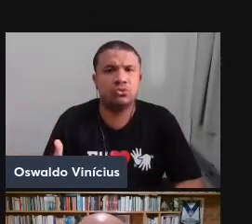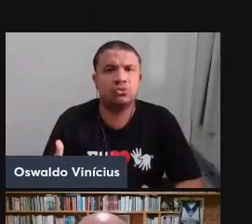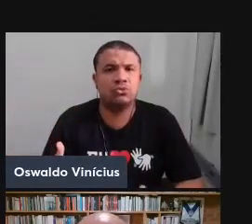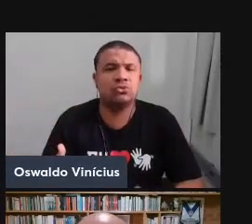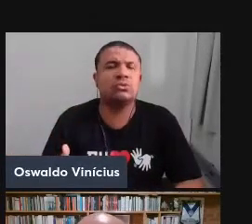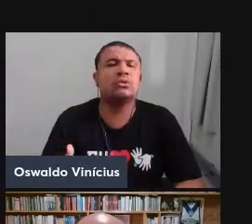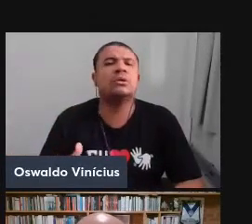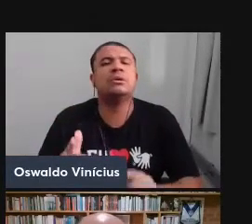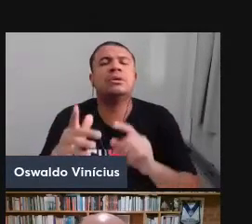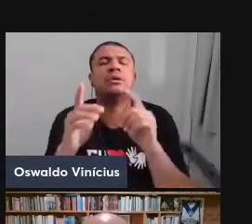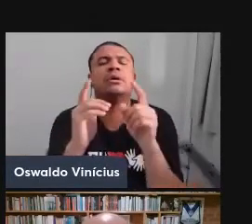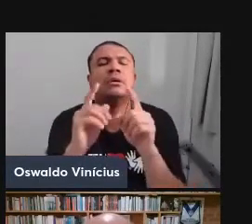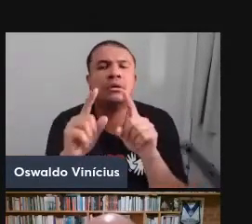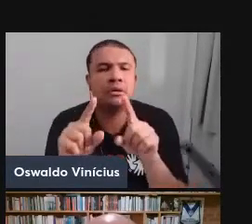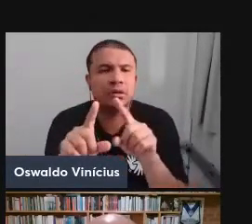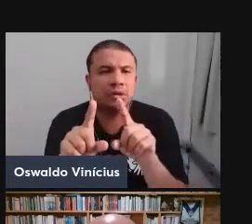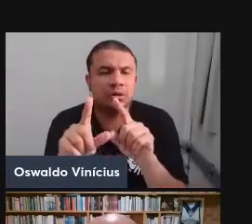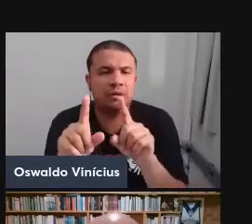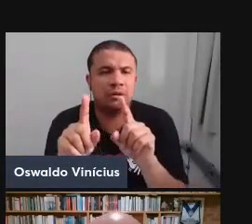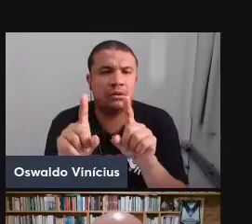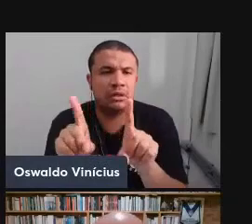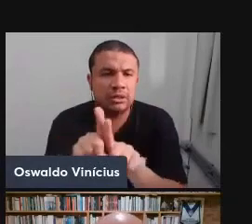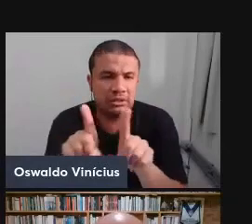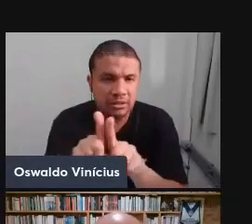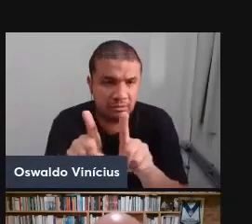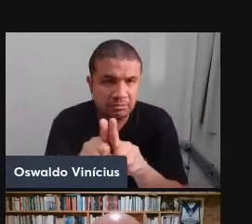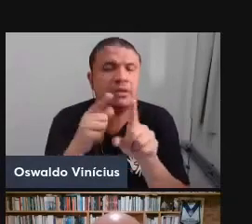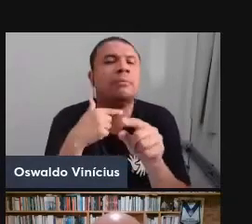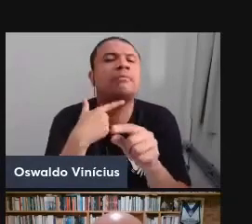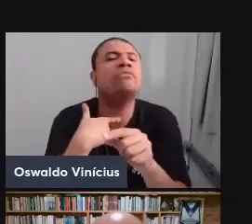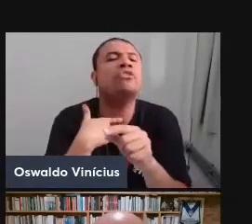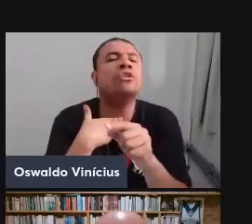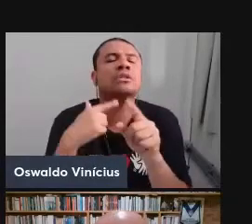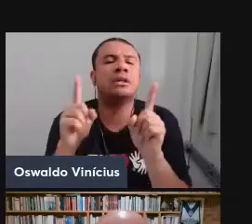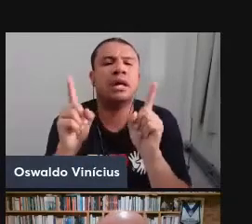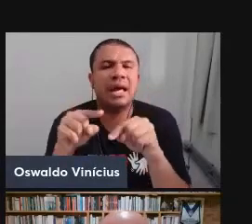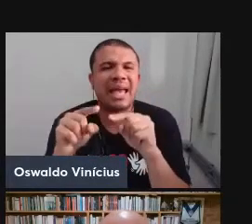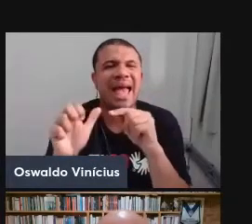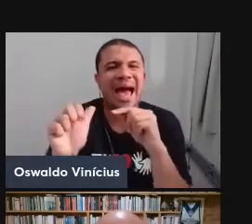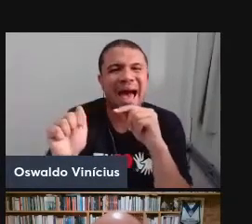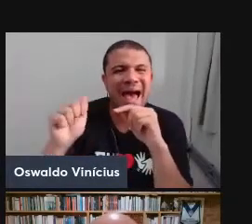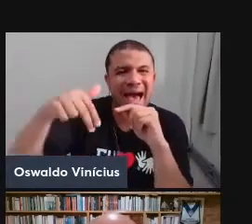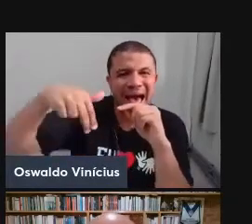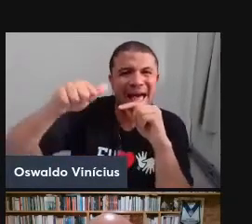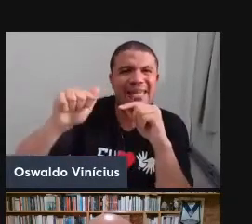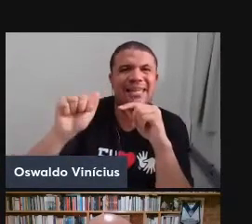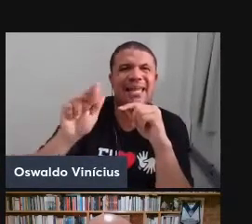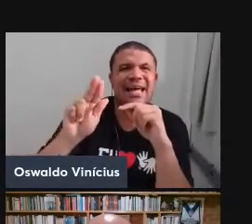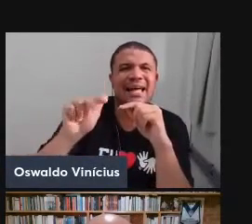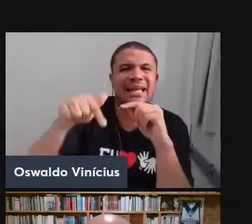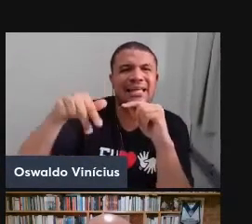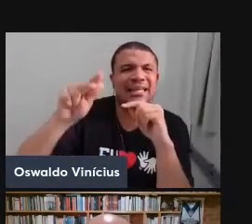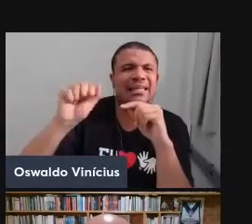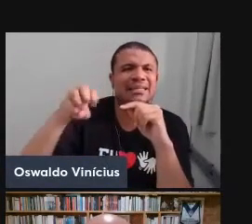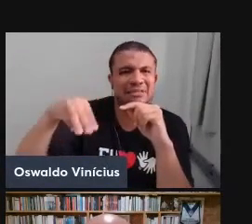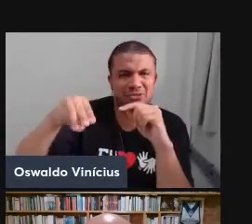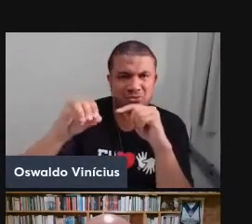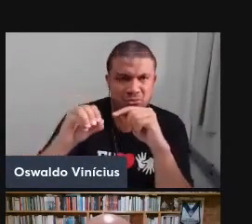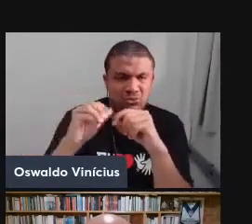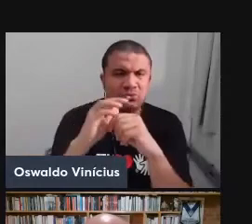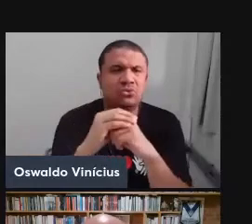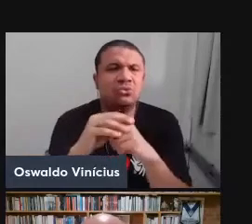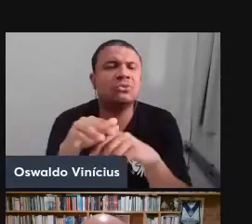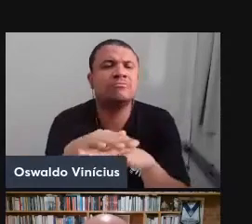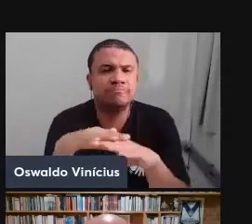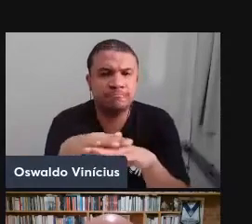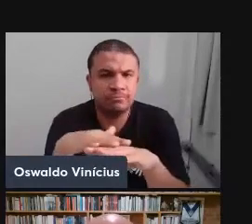mas eu vou... A vontade que me deu foi de anarquizar um pouco essa